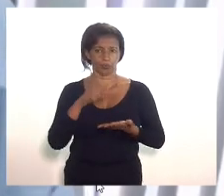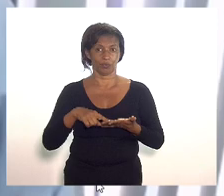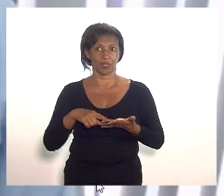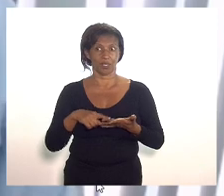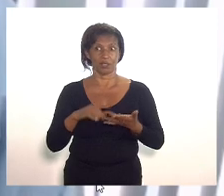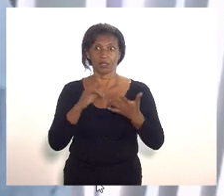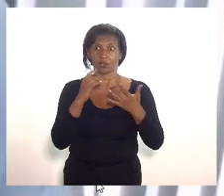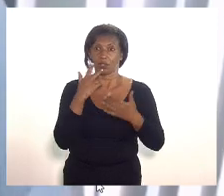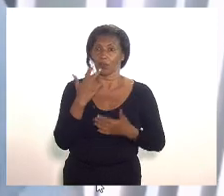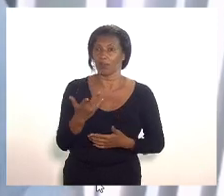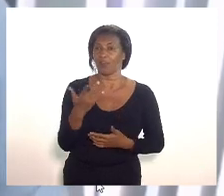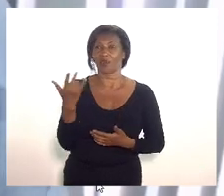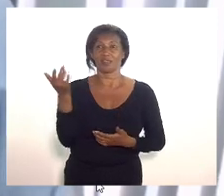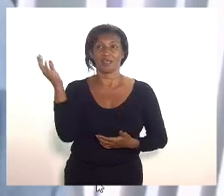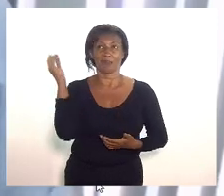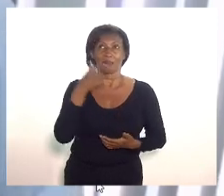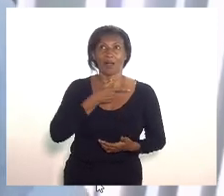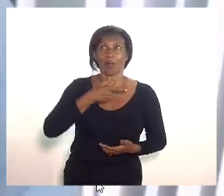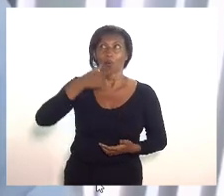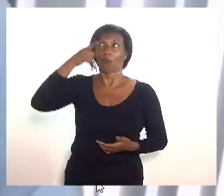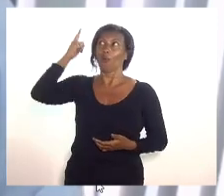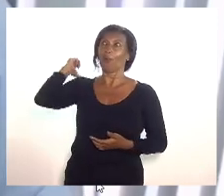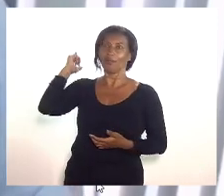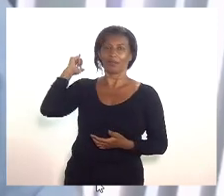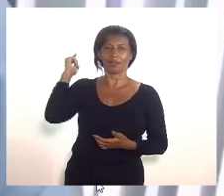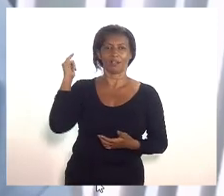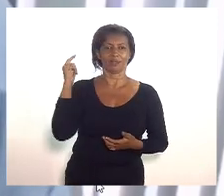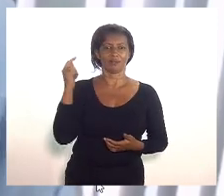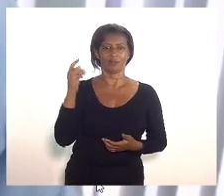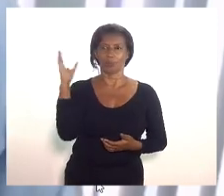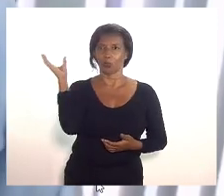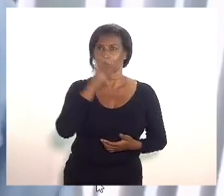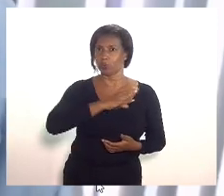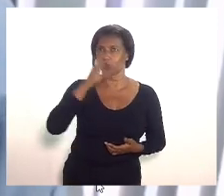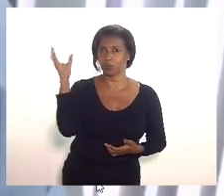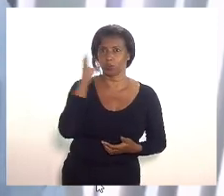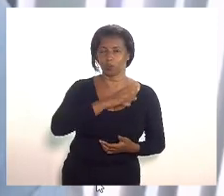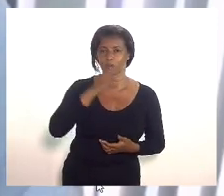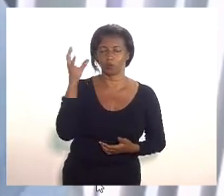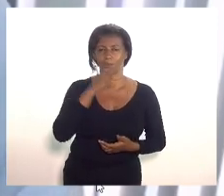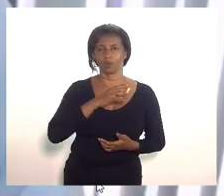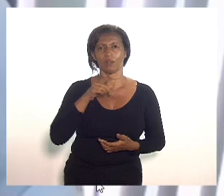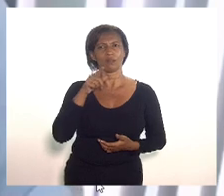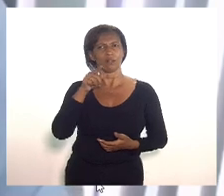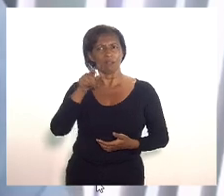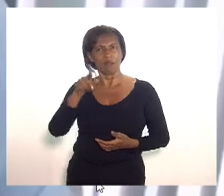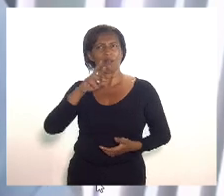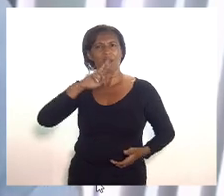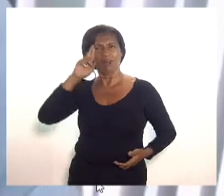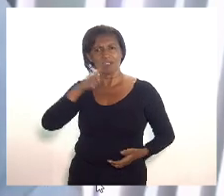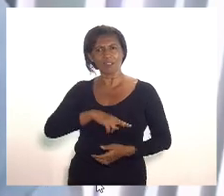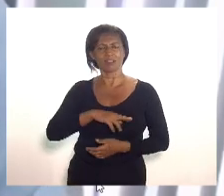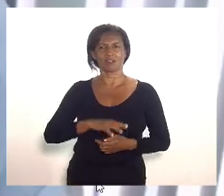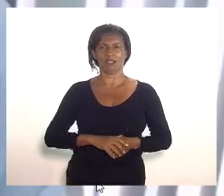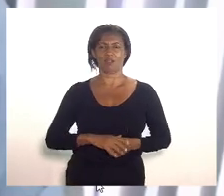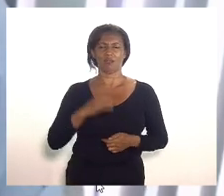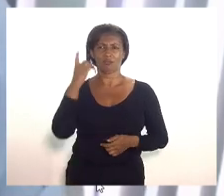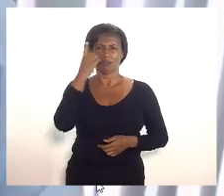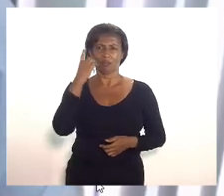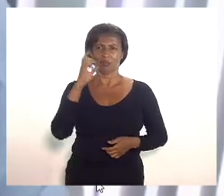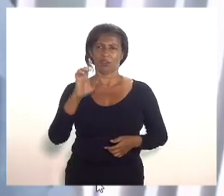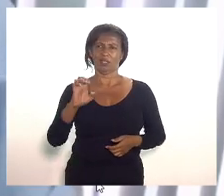para ontem isso é para ontem porque o deputado Eleomar tem toda razão todo e qualquer todo e qualquer